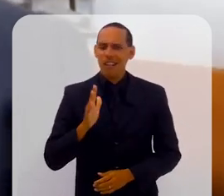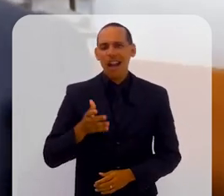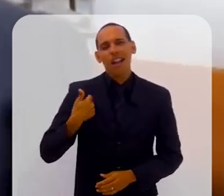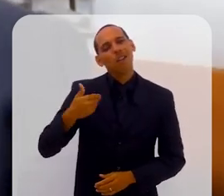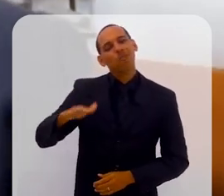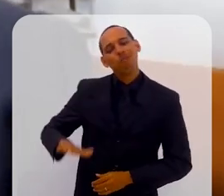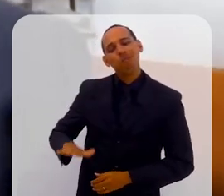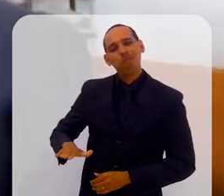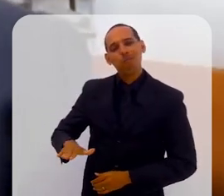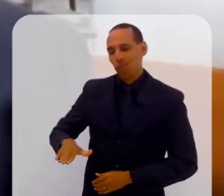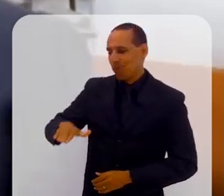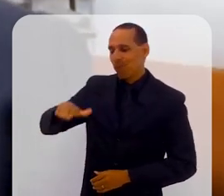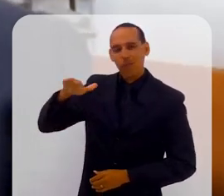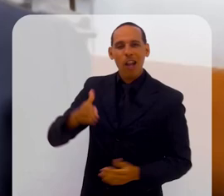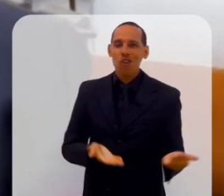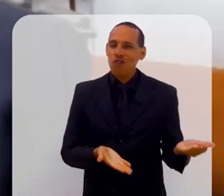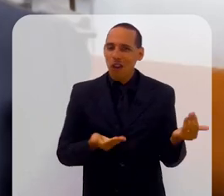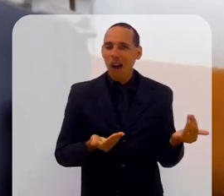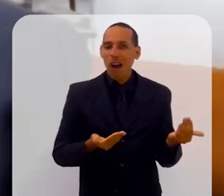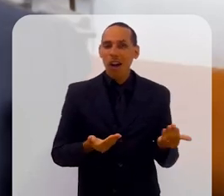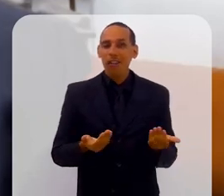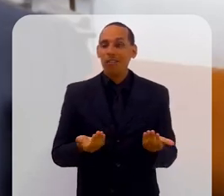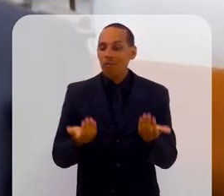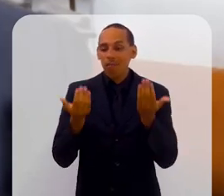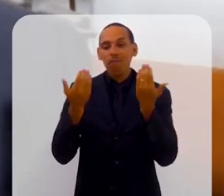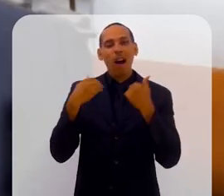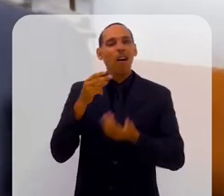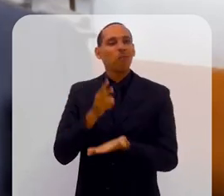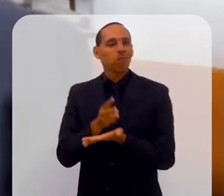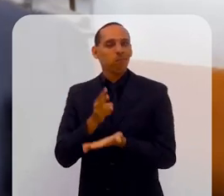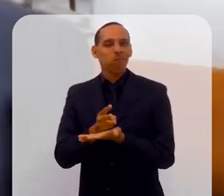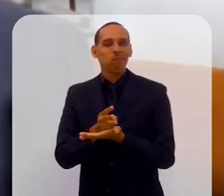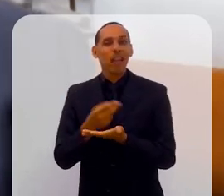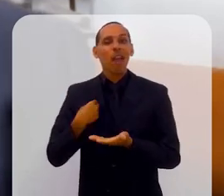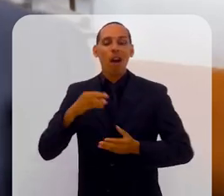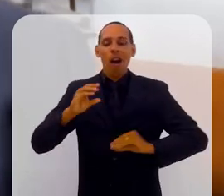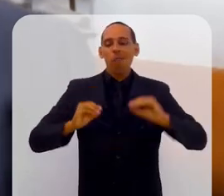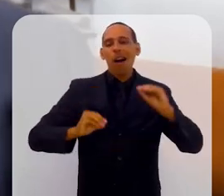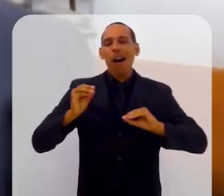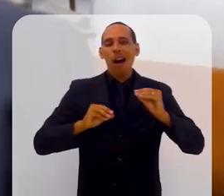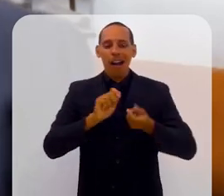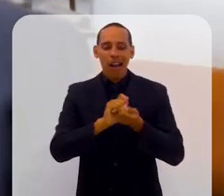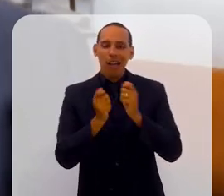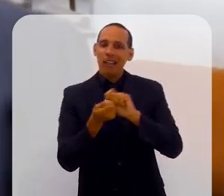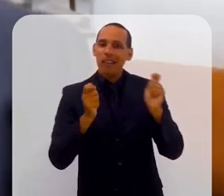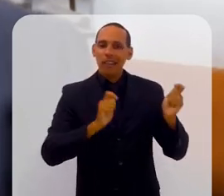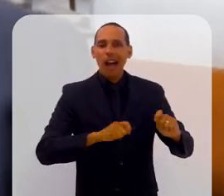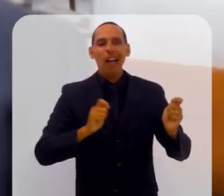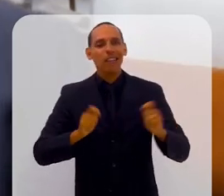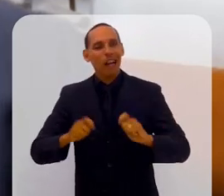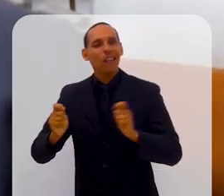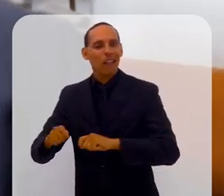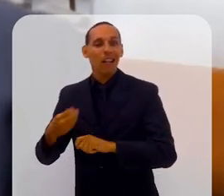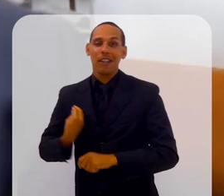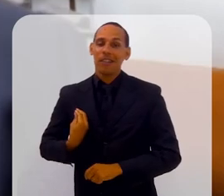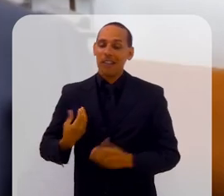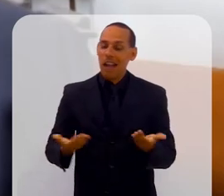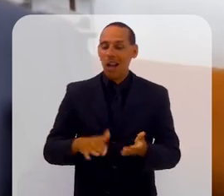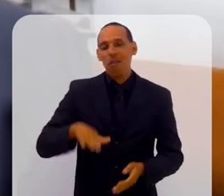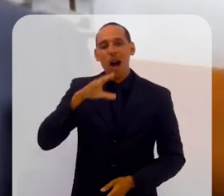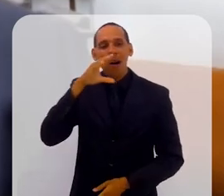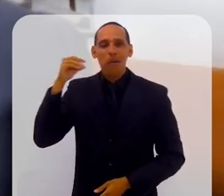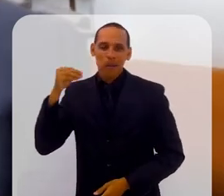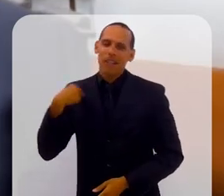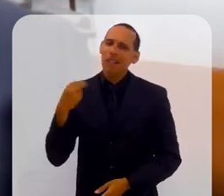a minha infância e adolescência, então ela ficou flexível a adaptação, acho que na minha vida adulta.